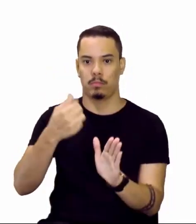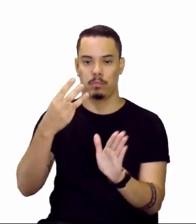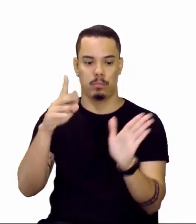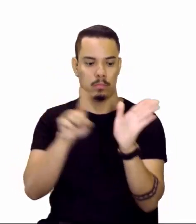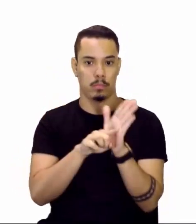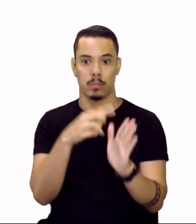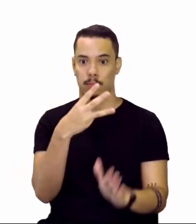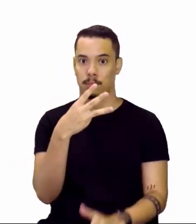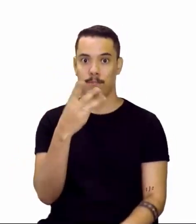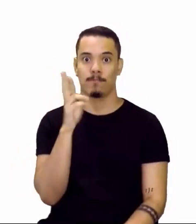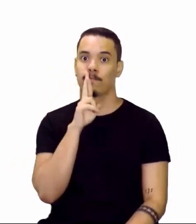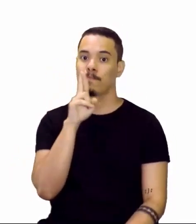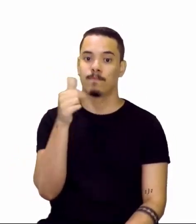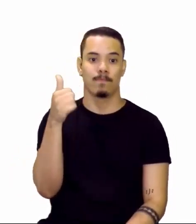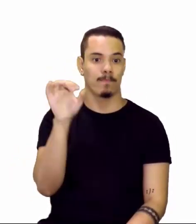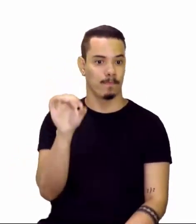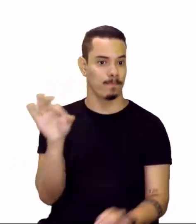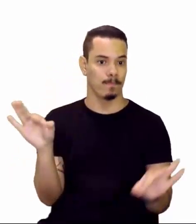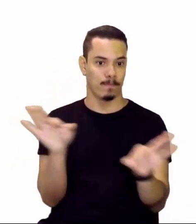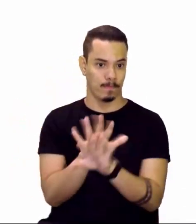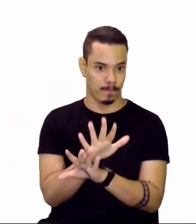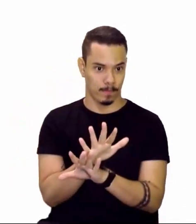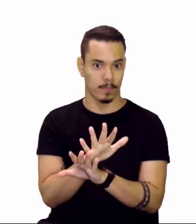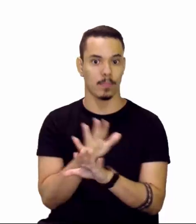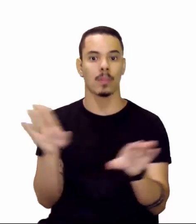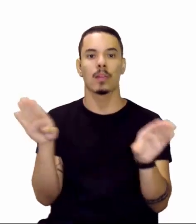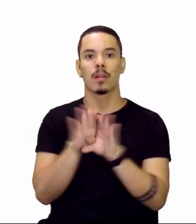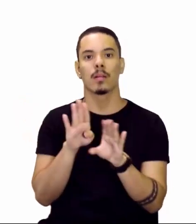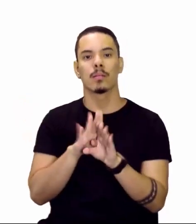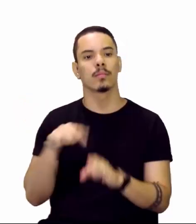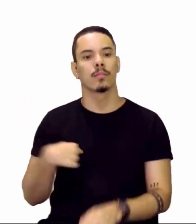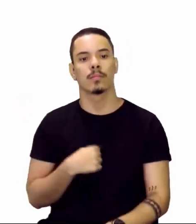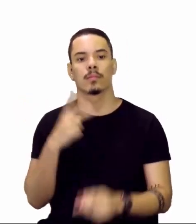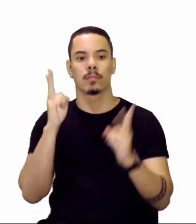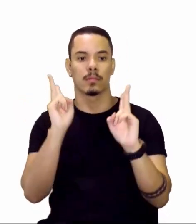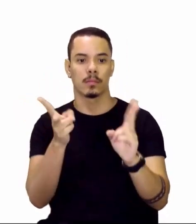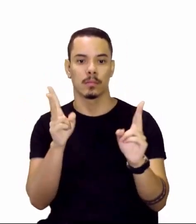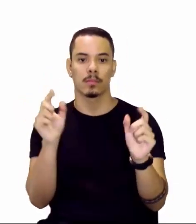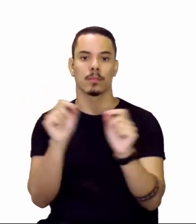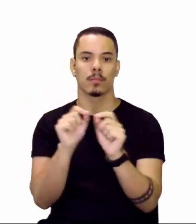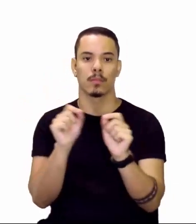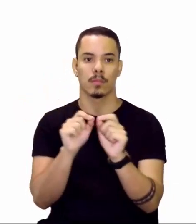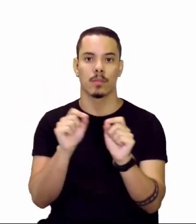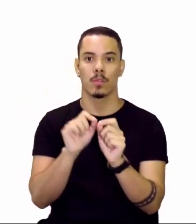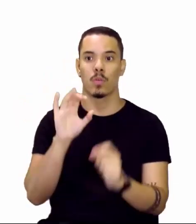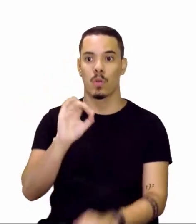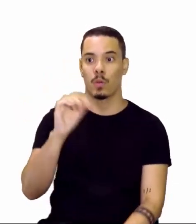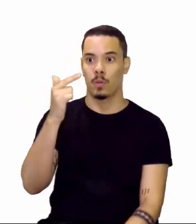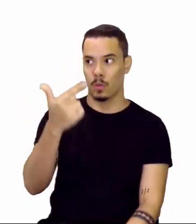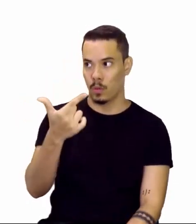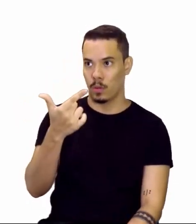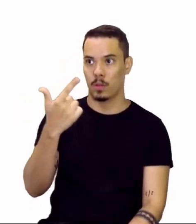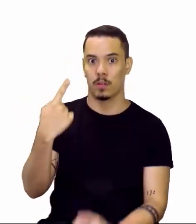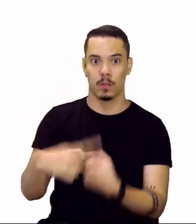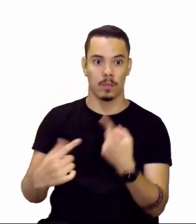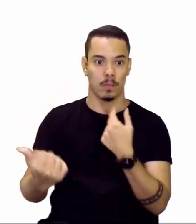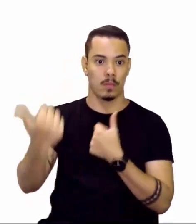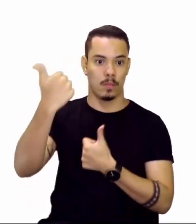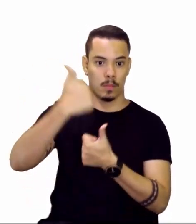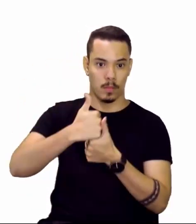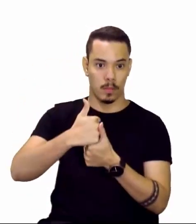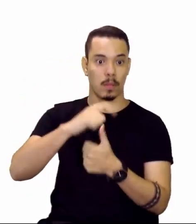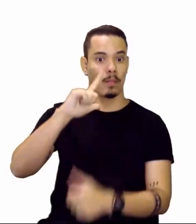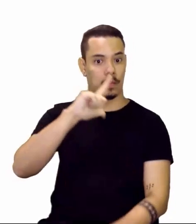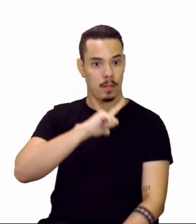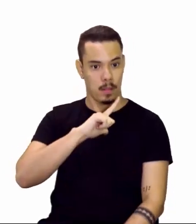menos 3, deu 10. O oxigênio, fizemos a mesma coisa. O oxigênio neutro, ele tem